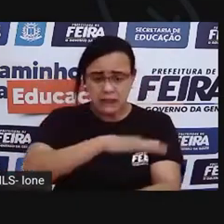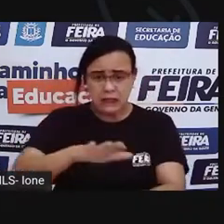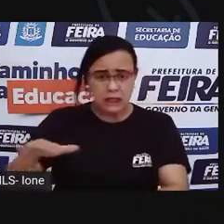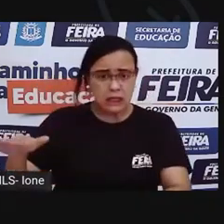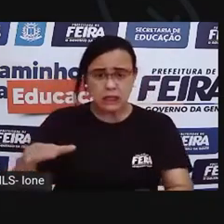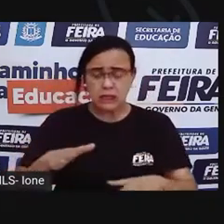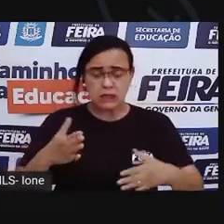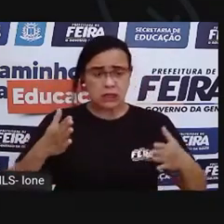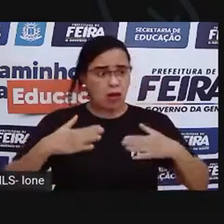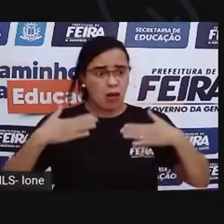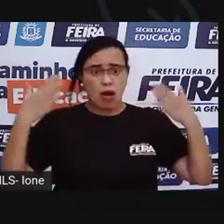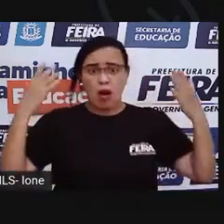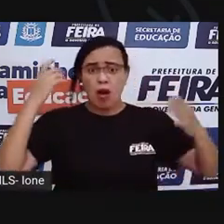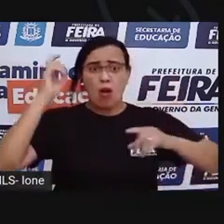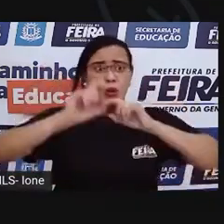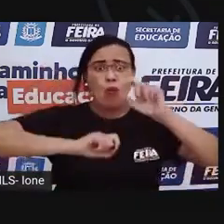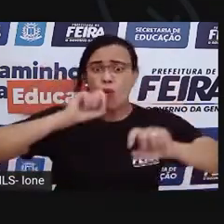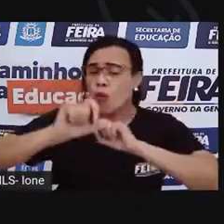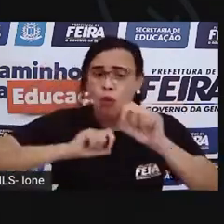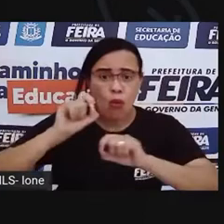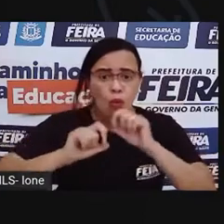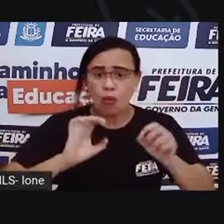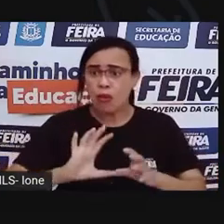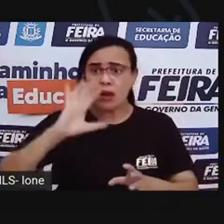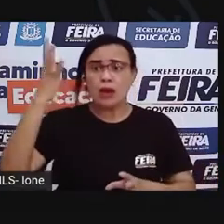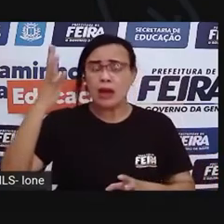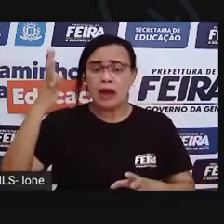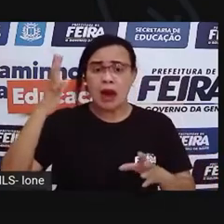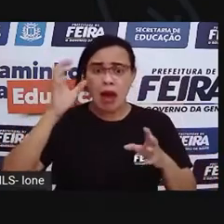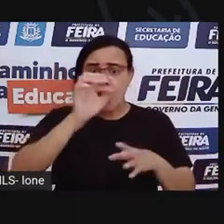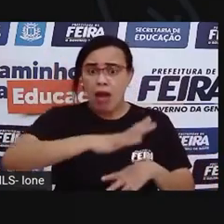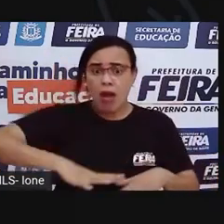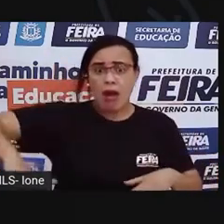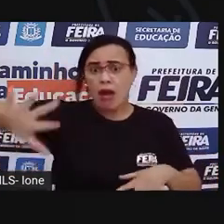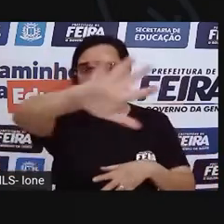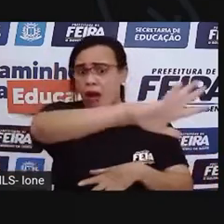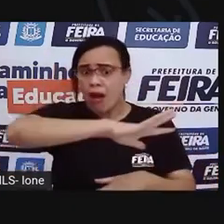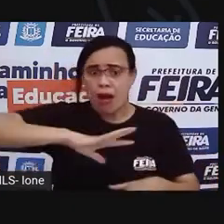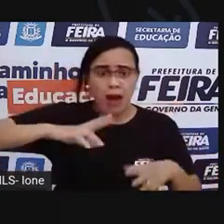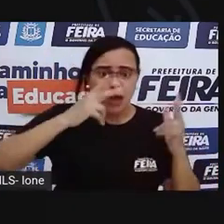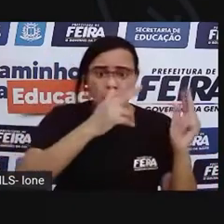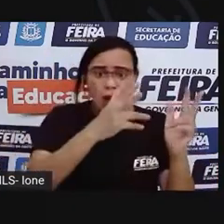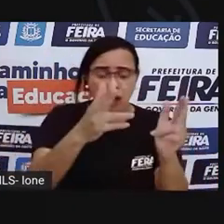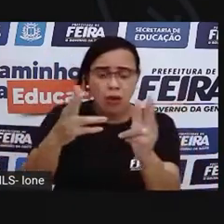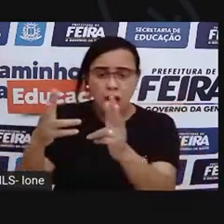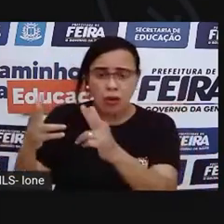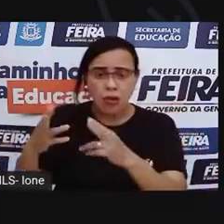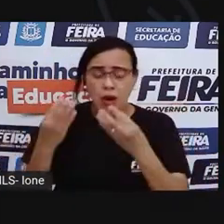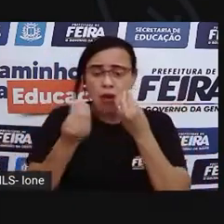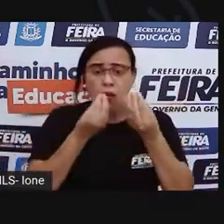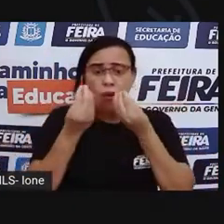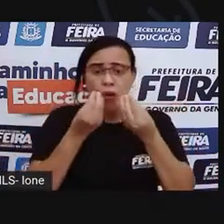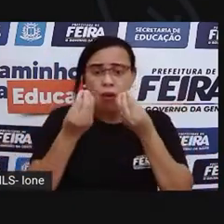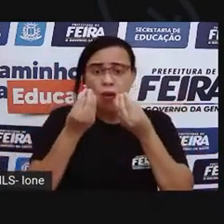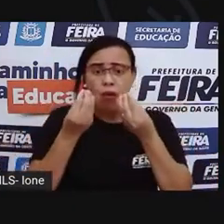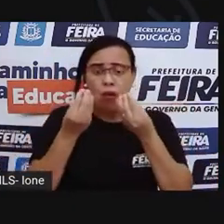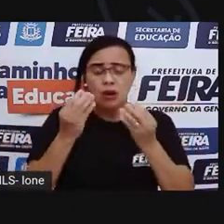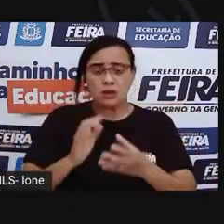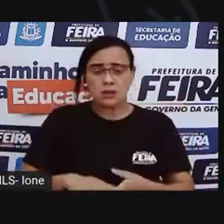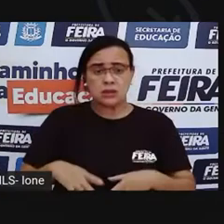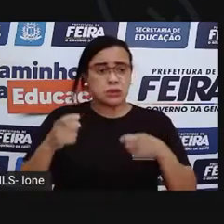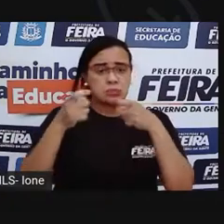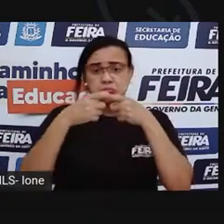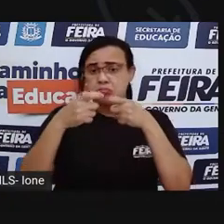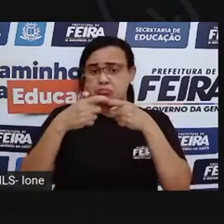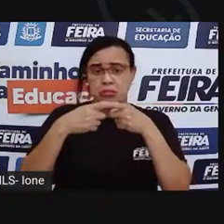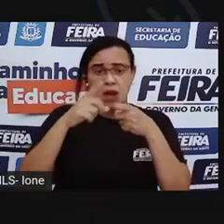O que está acontecendo? É uma epidemia. Mas o doutor, coitado, ainda não